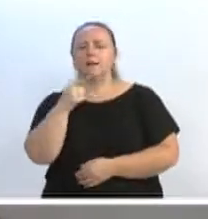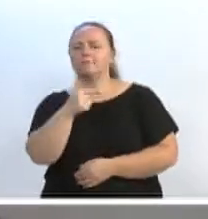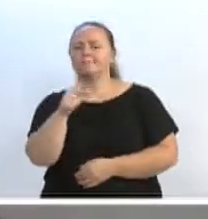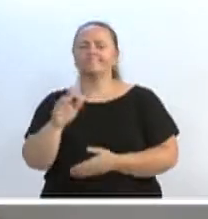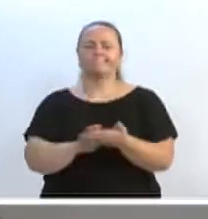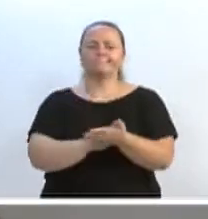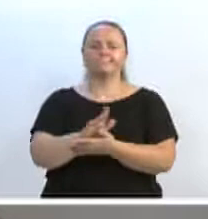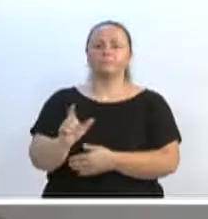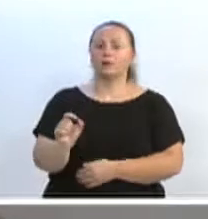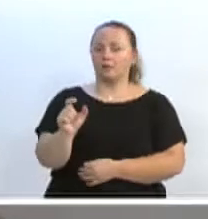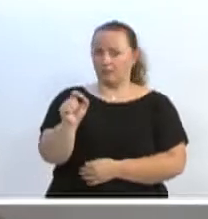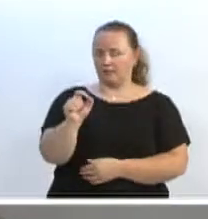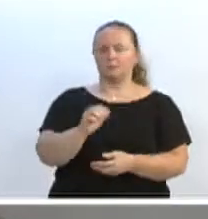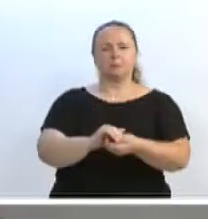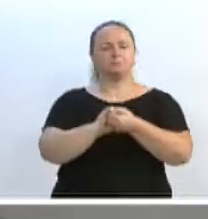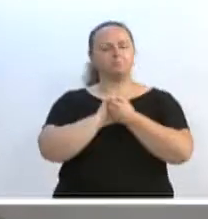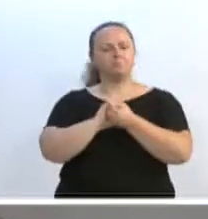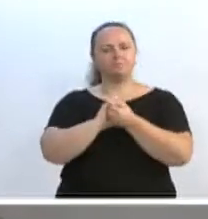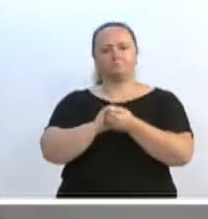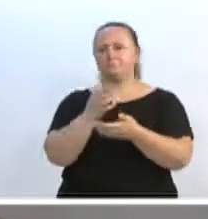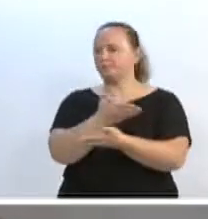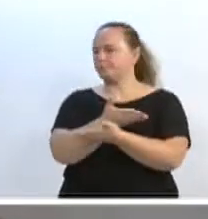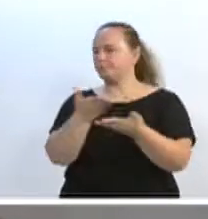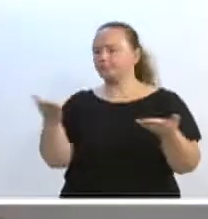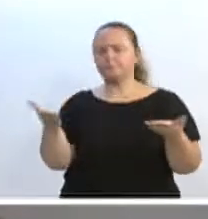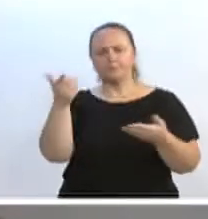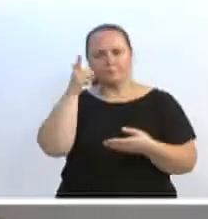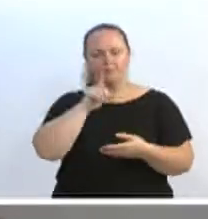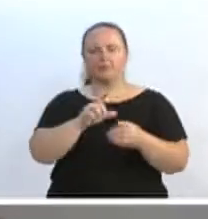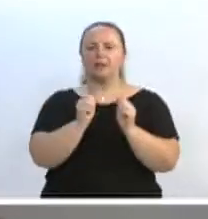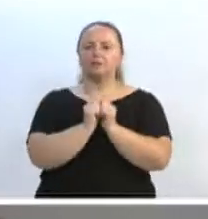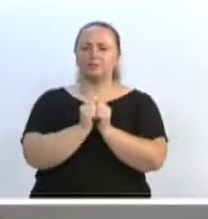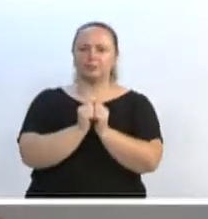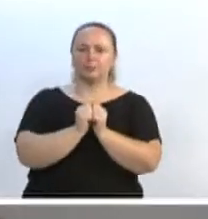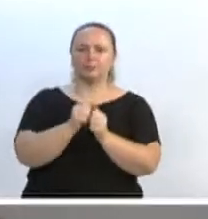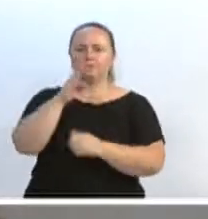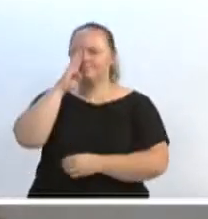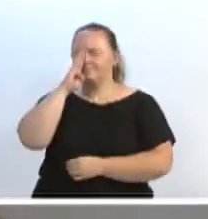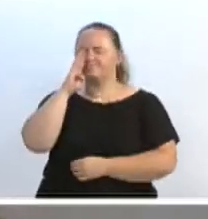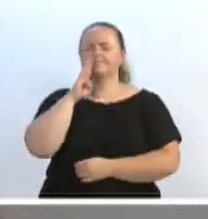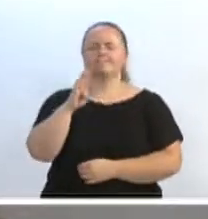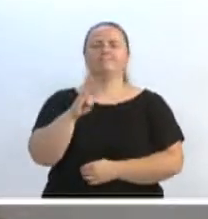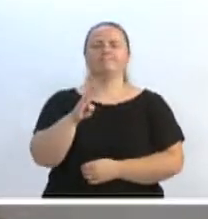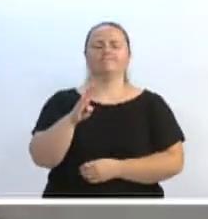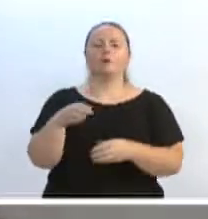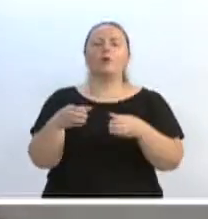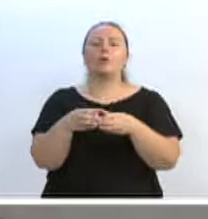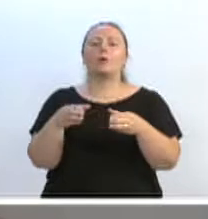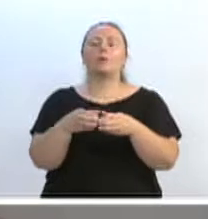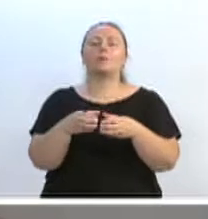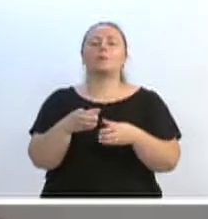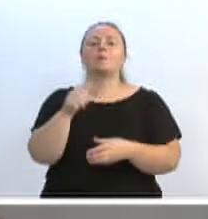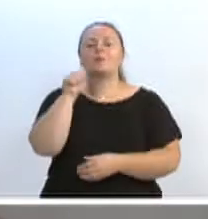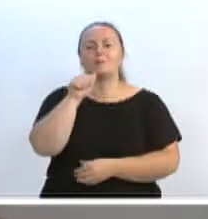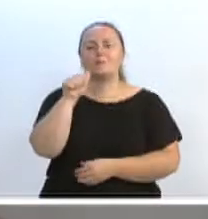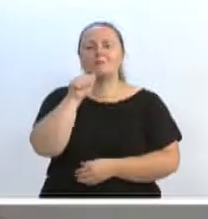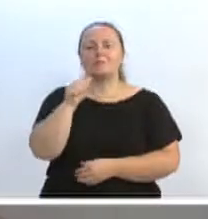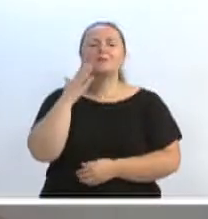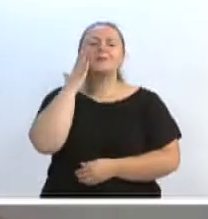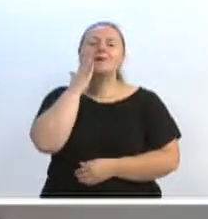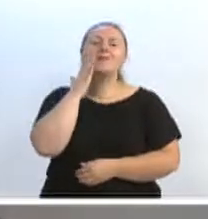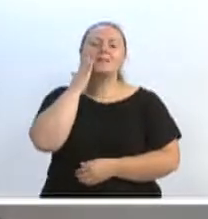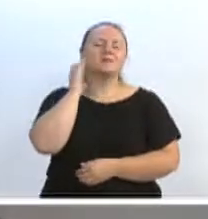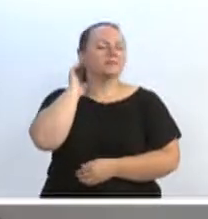municipal. Parabéns a todos que se envolveram, principalmente a rede feminina em combate ao câncer. E agora, no mês de